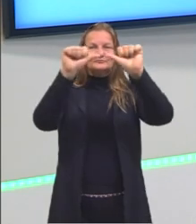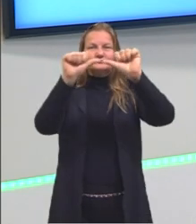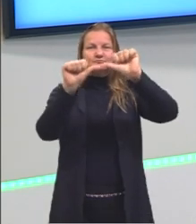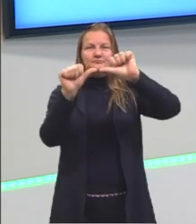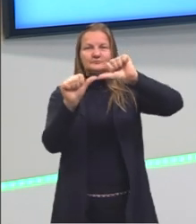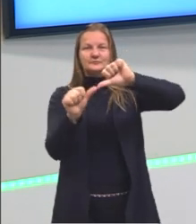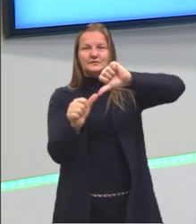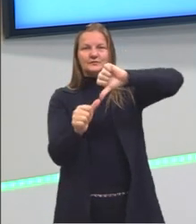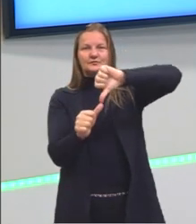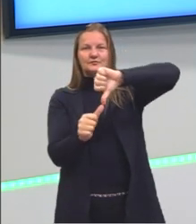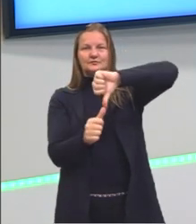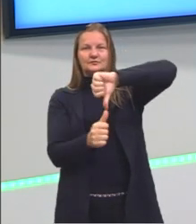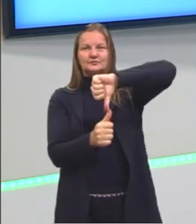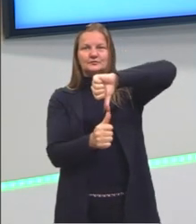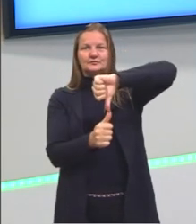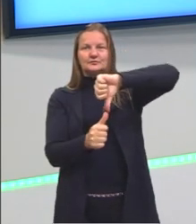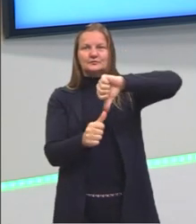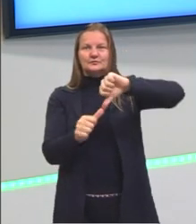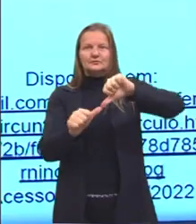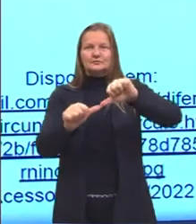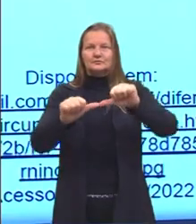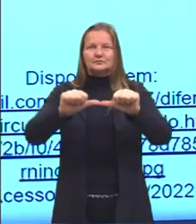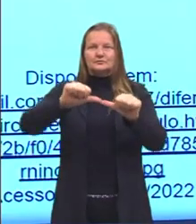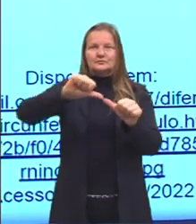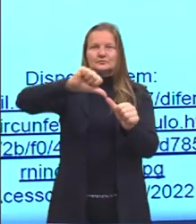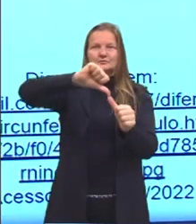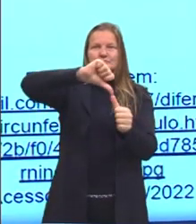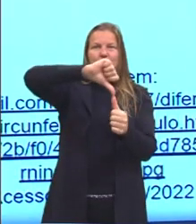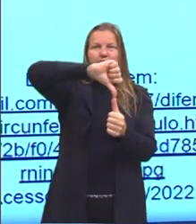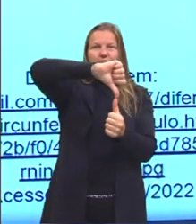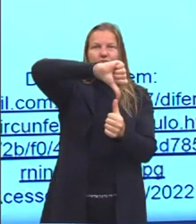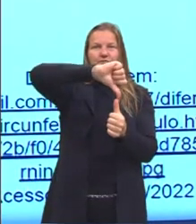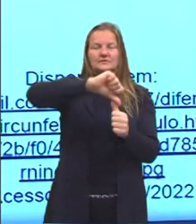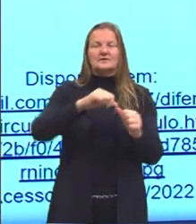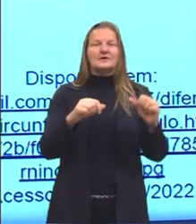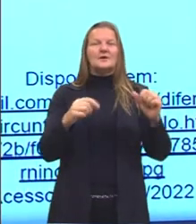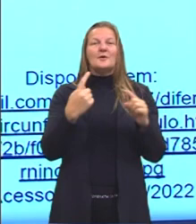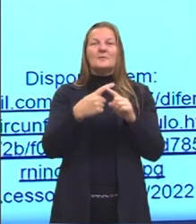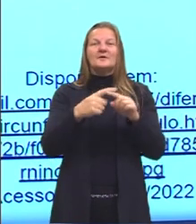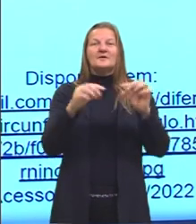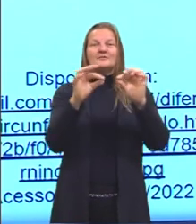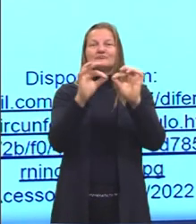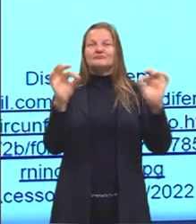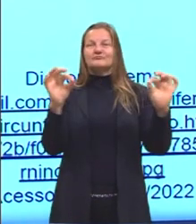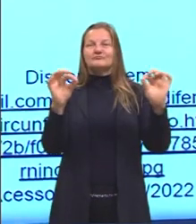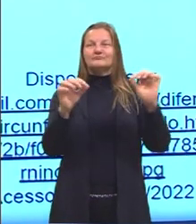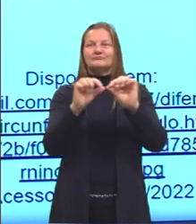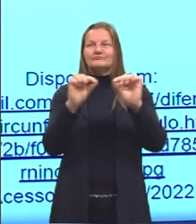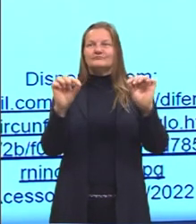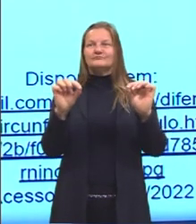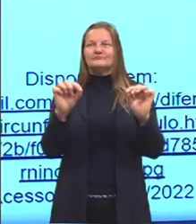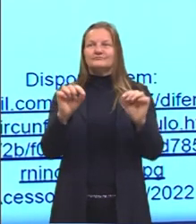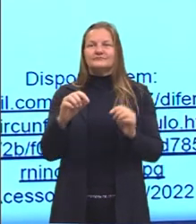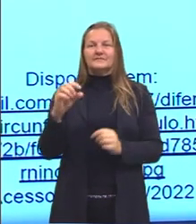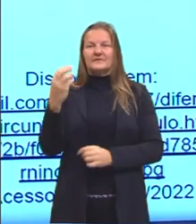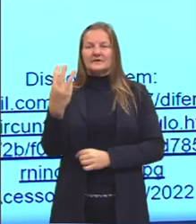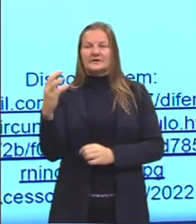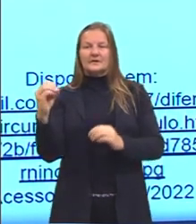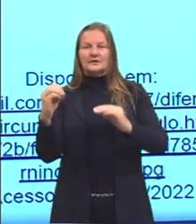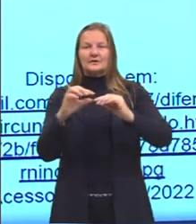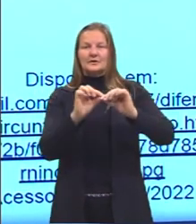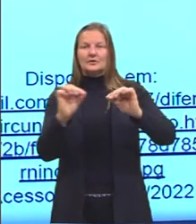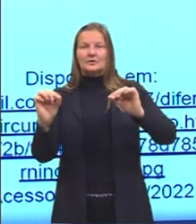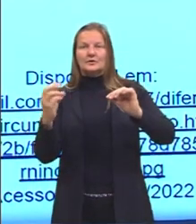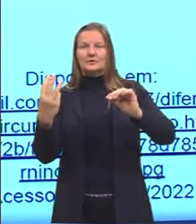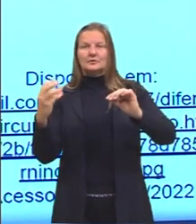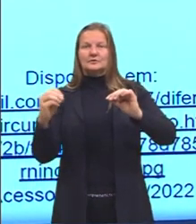São vários eixos, né? Aqui nós traçamos os eixos para os arcos notáveis. Trinta, quarenta e cinco